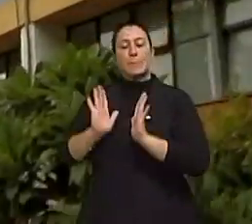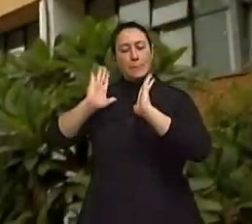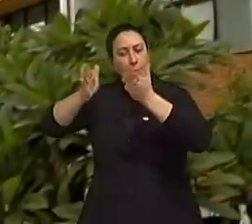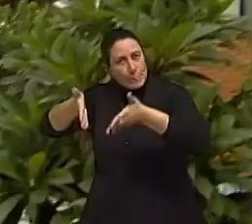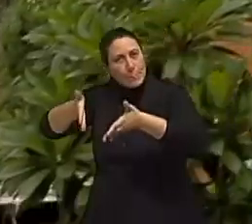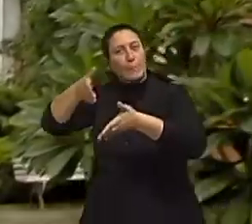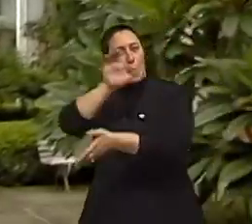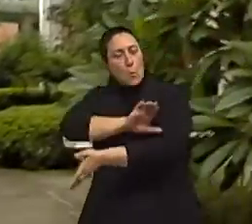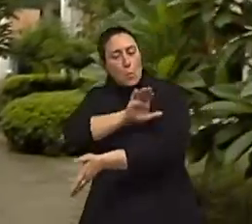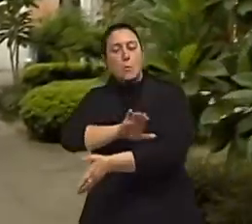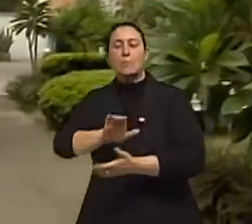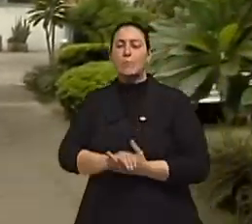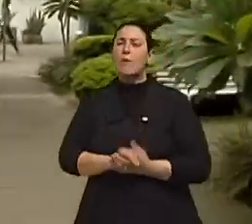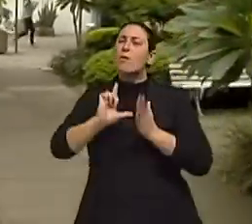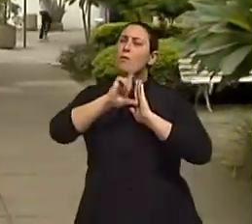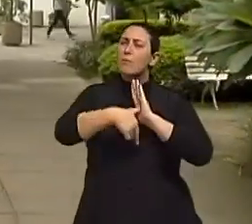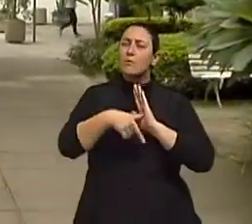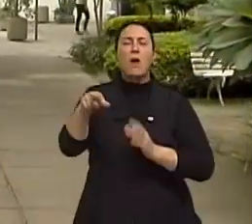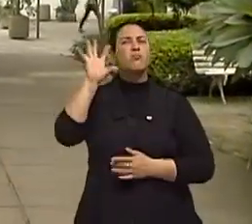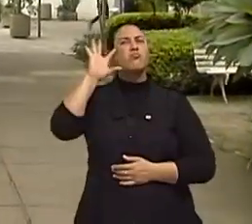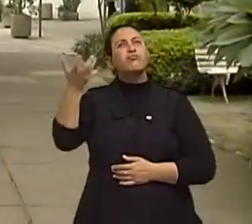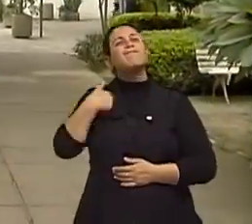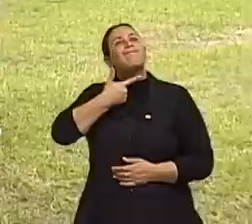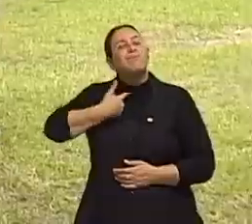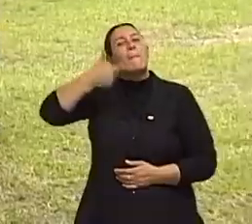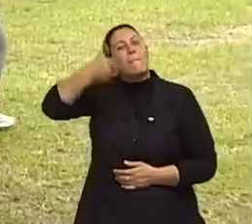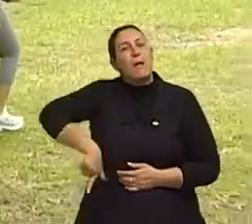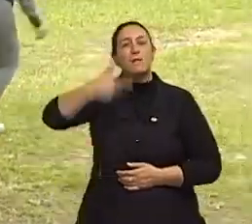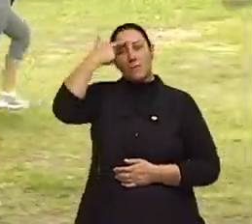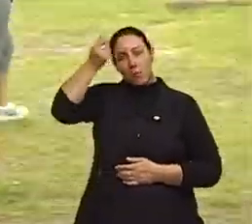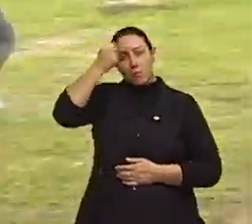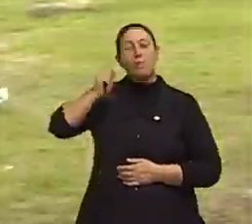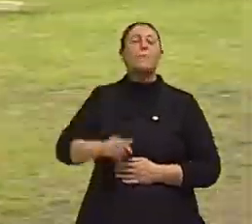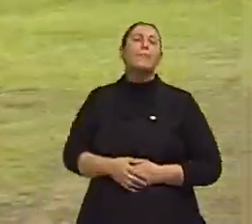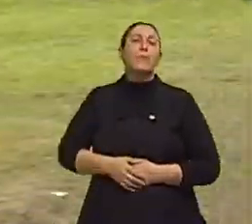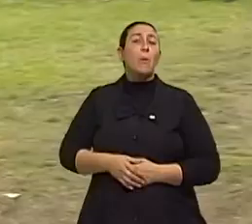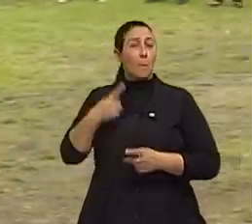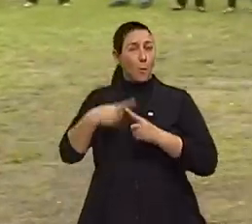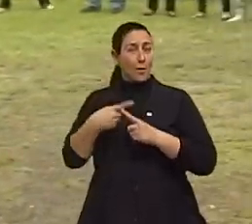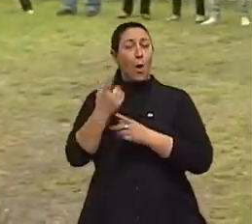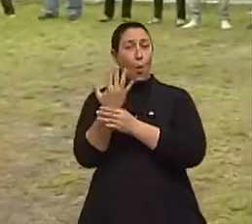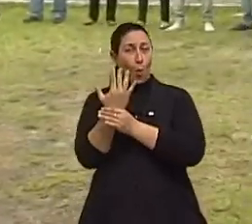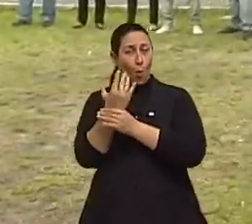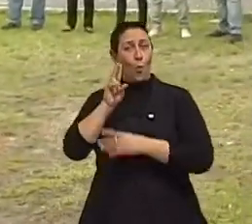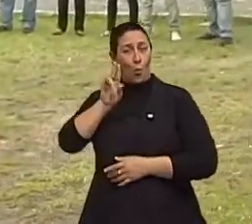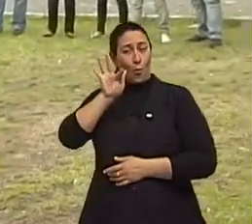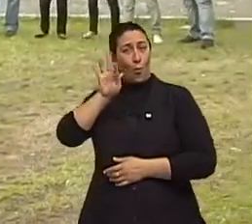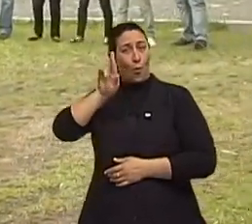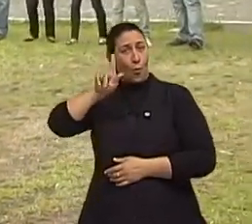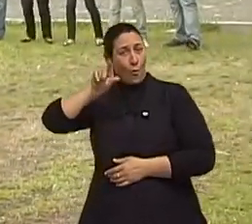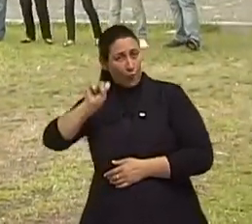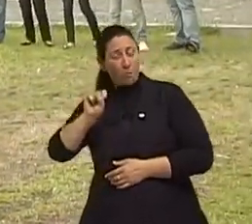a oportunidade de fazer uma outra graduação. Isso aconteceu porque a URGS abriu vagas para a